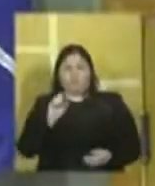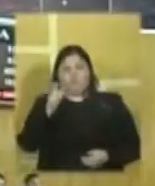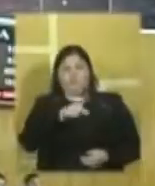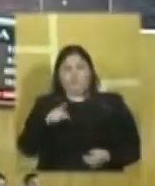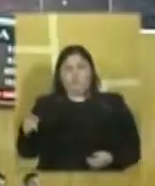senhor presidente.